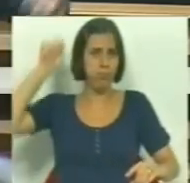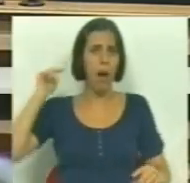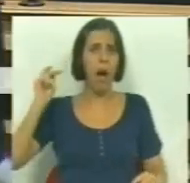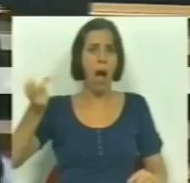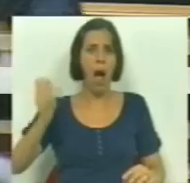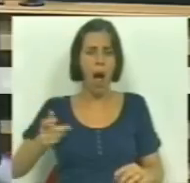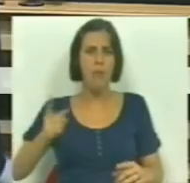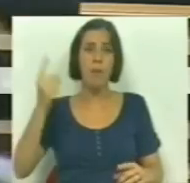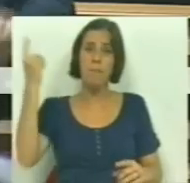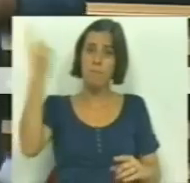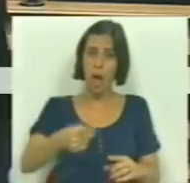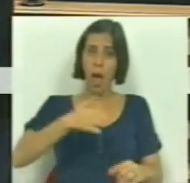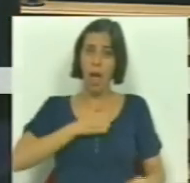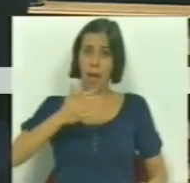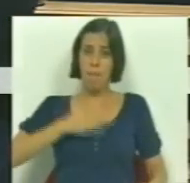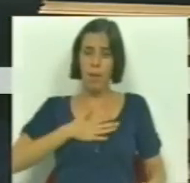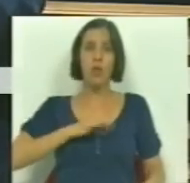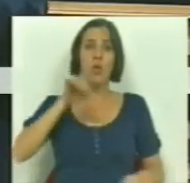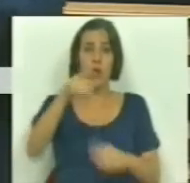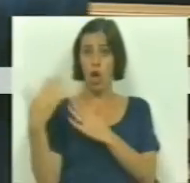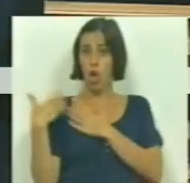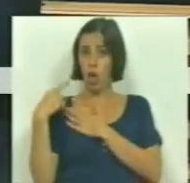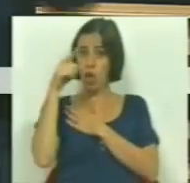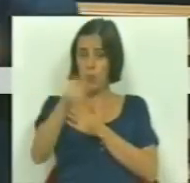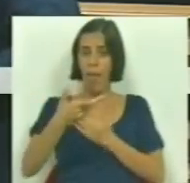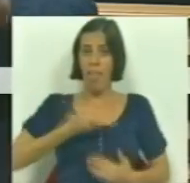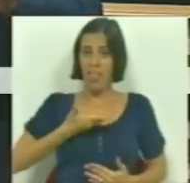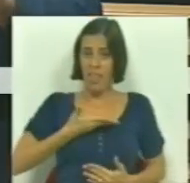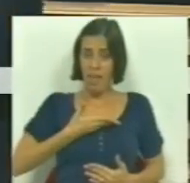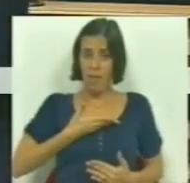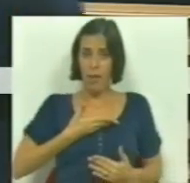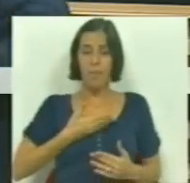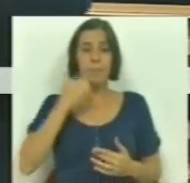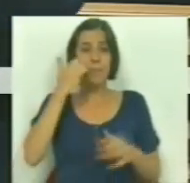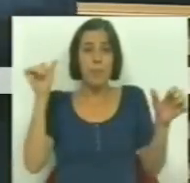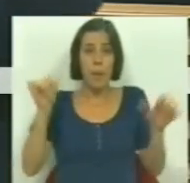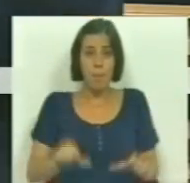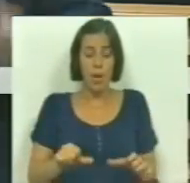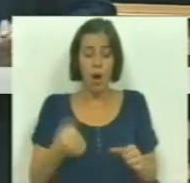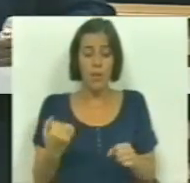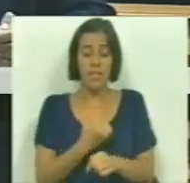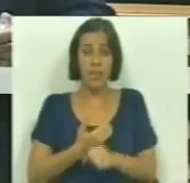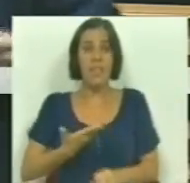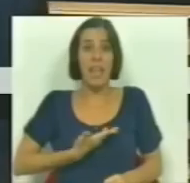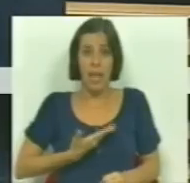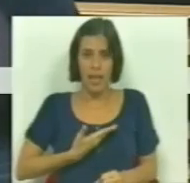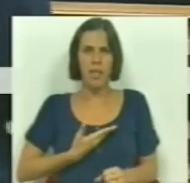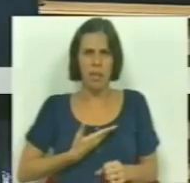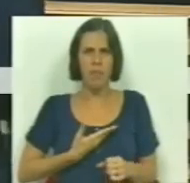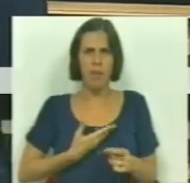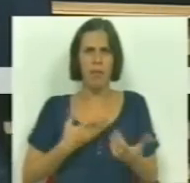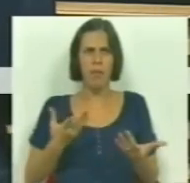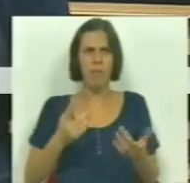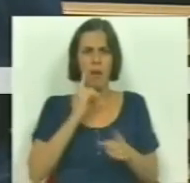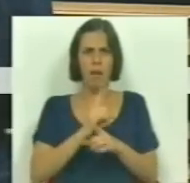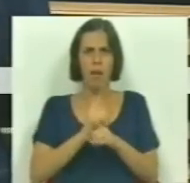obrigando as empresas que os senhores tutelam a endividarem-se, a agravarem o serviço de dívida a contratarem